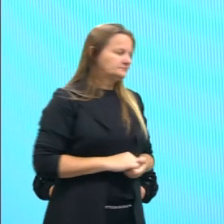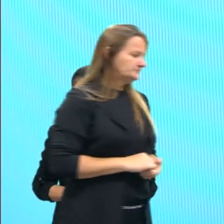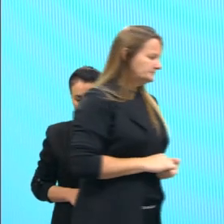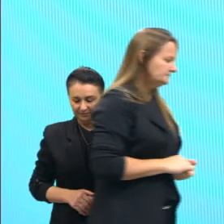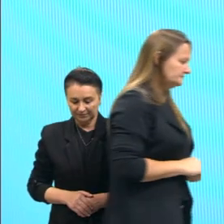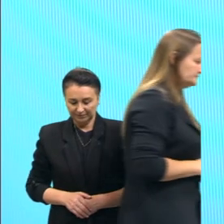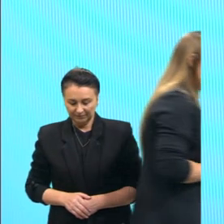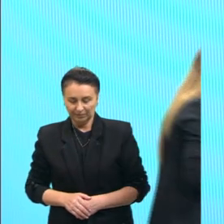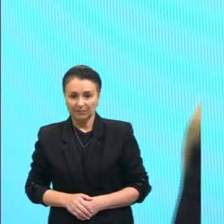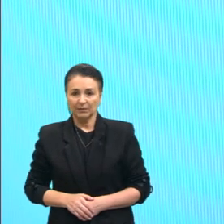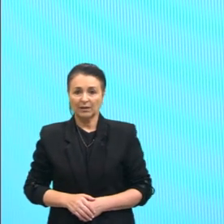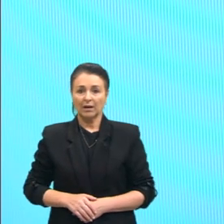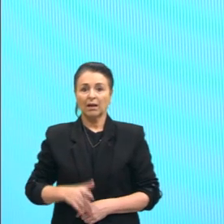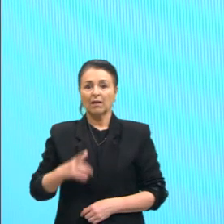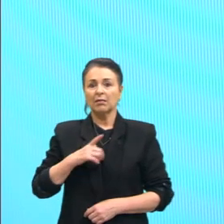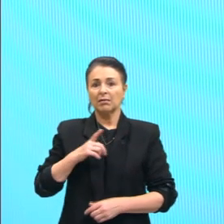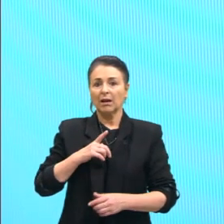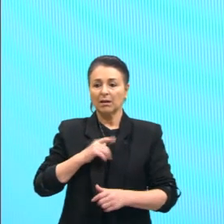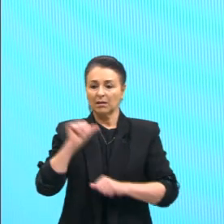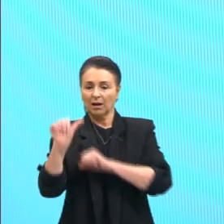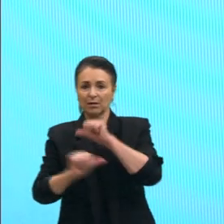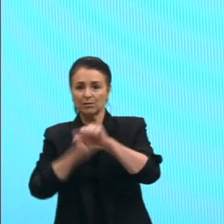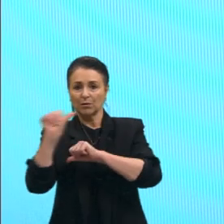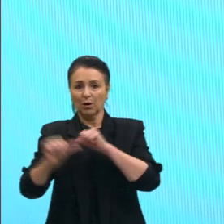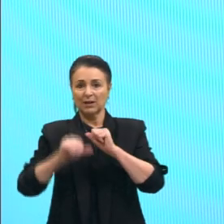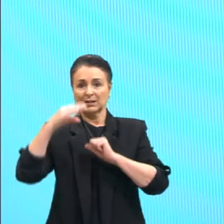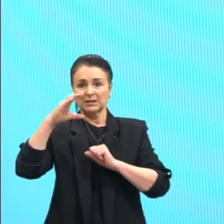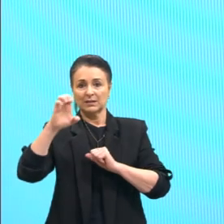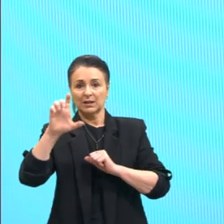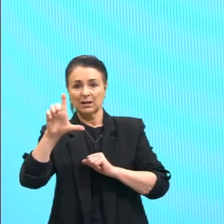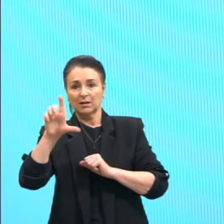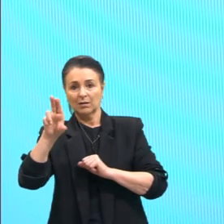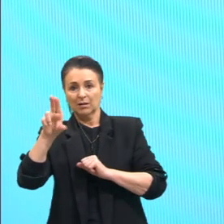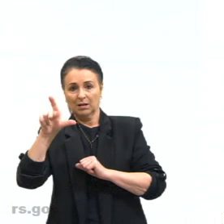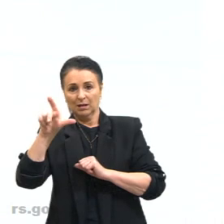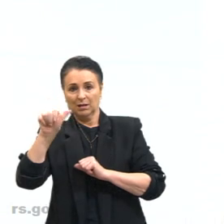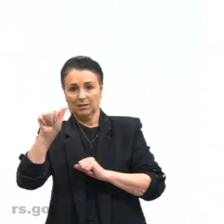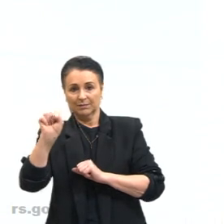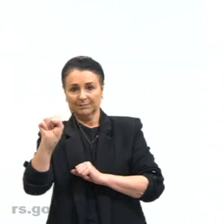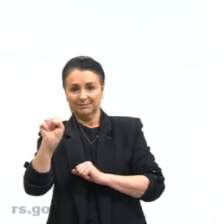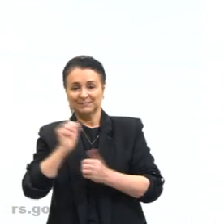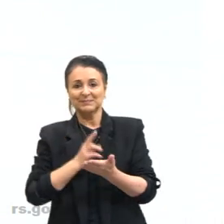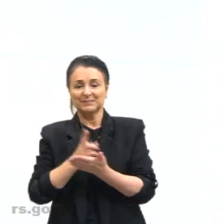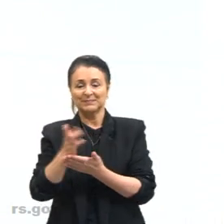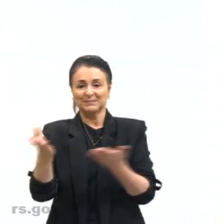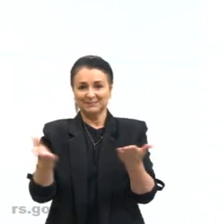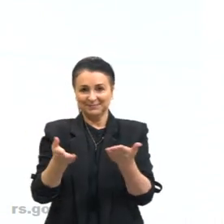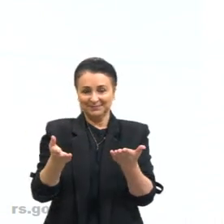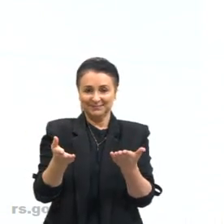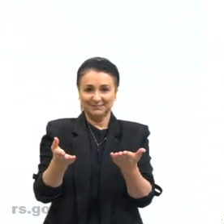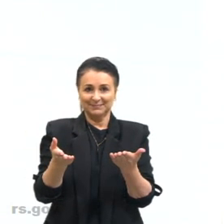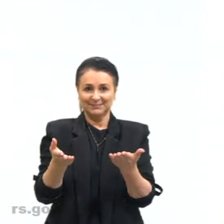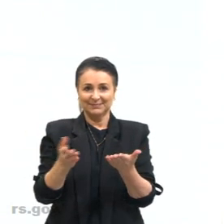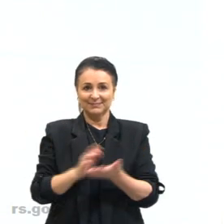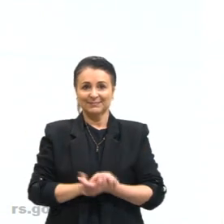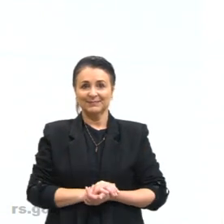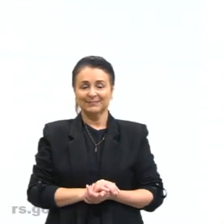as interações entre essas células aí, tá, vamos dar continuidade então, olha lá, vai mostrar aí pra vocês, tá?